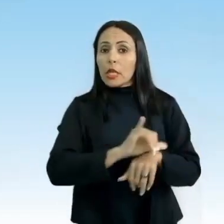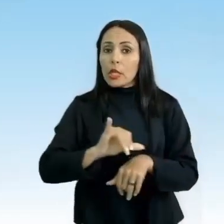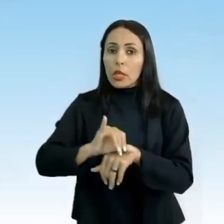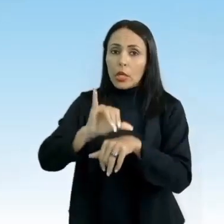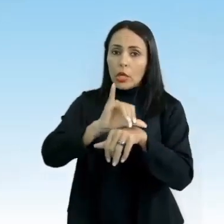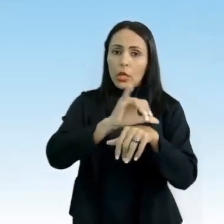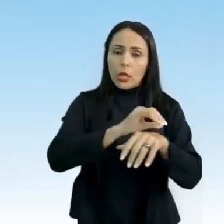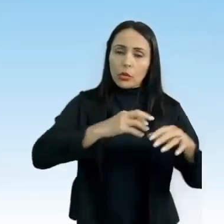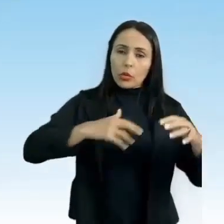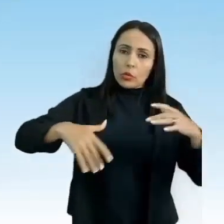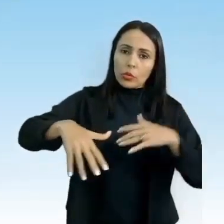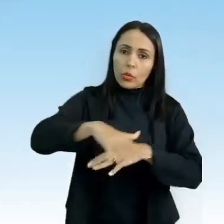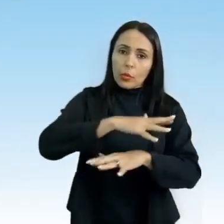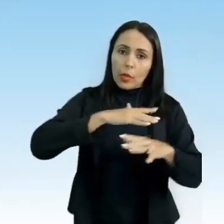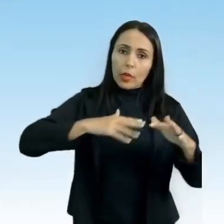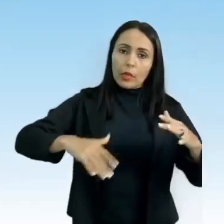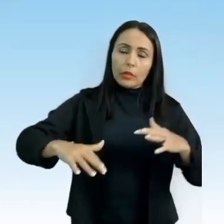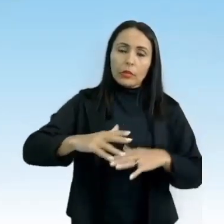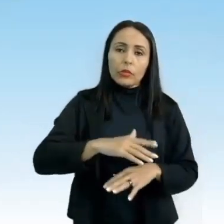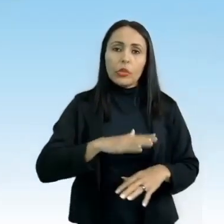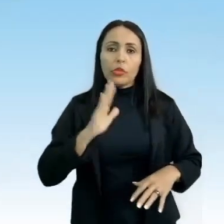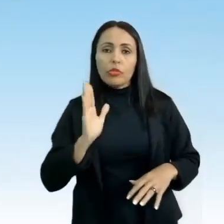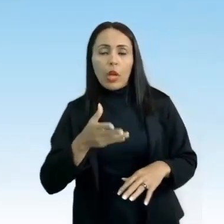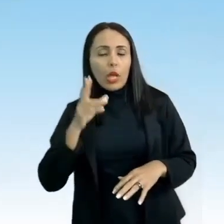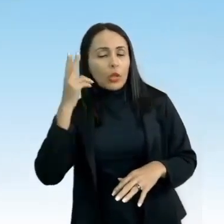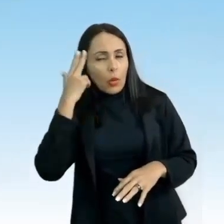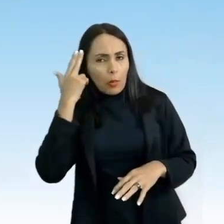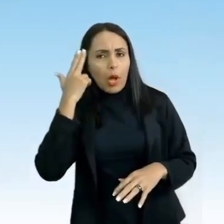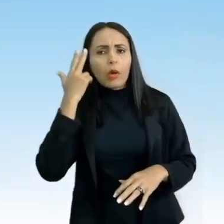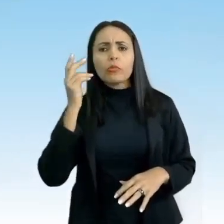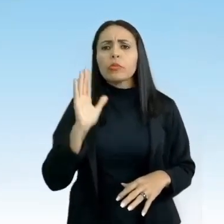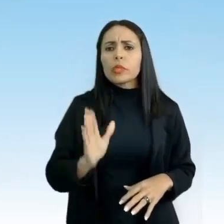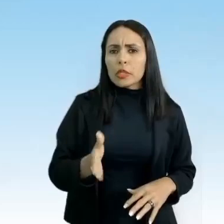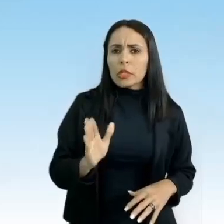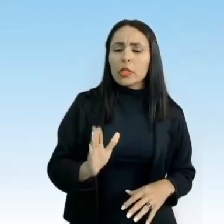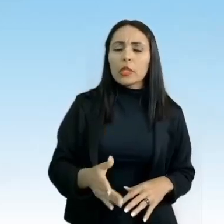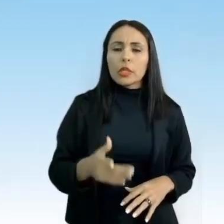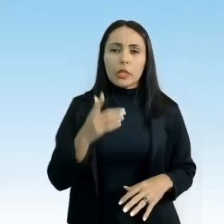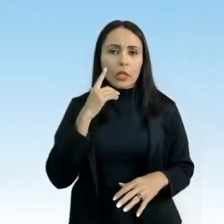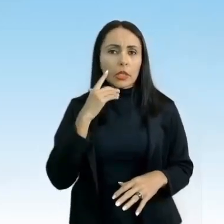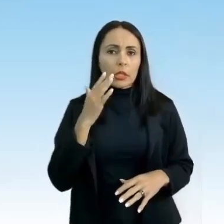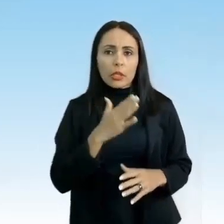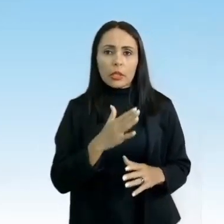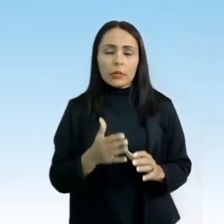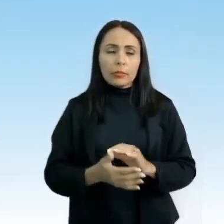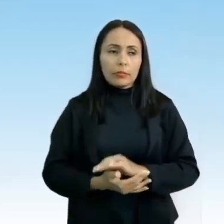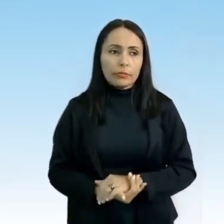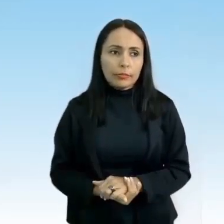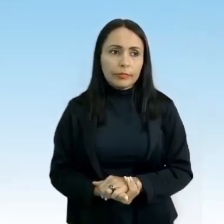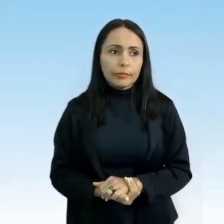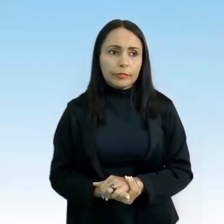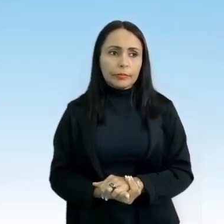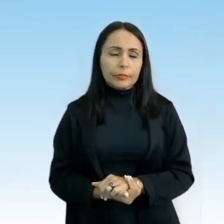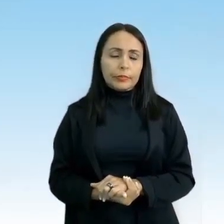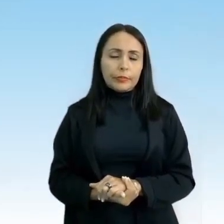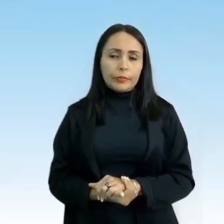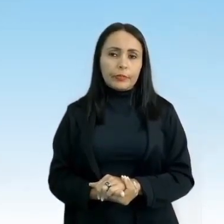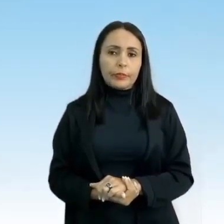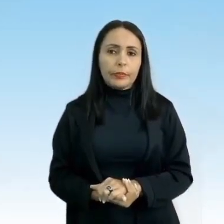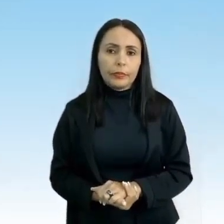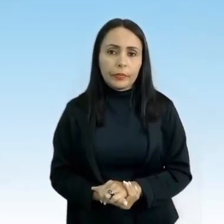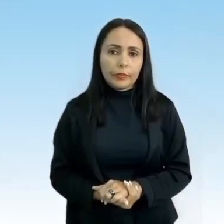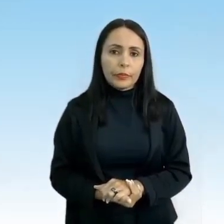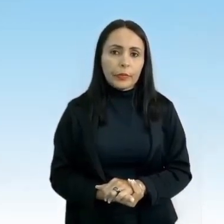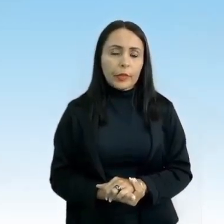Alguns esportes radicais urbanos já estão tão comuns no nosso dia a dia que nem nos atentamos, né? O